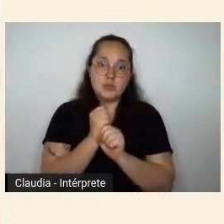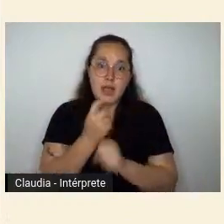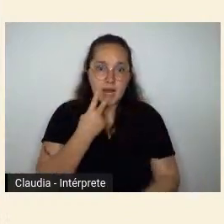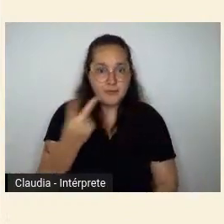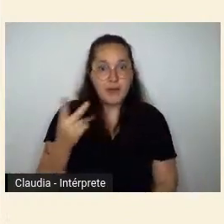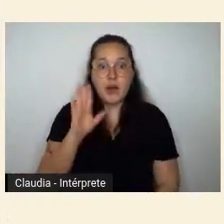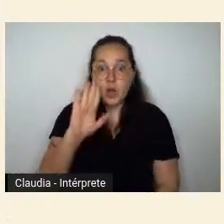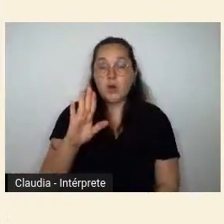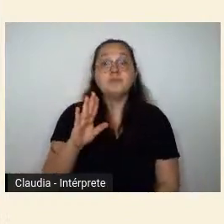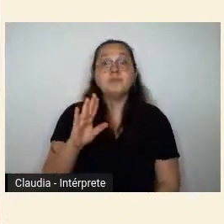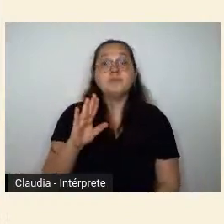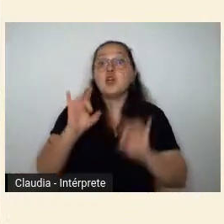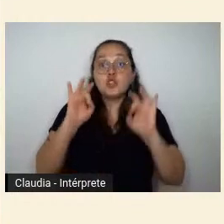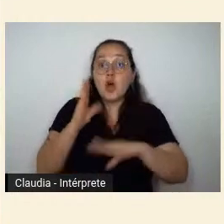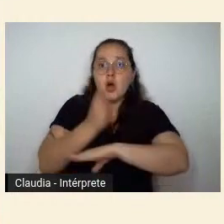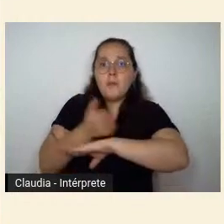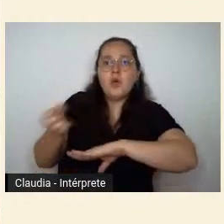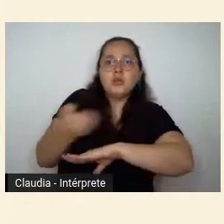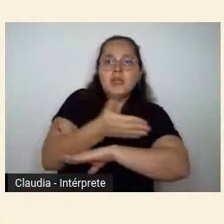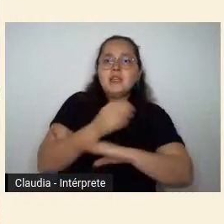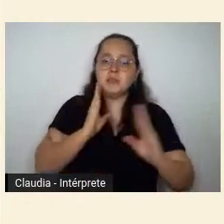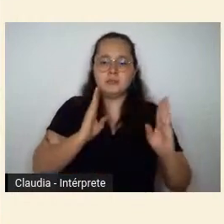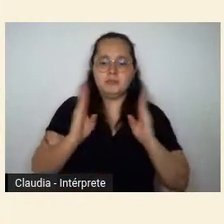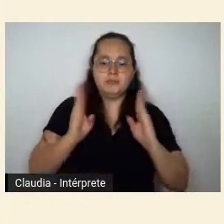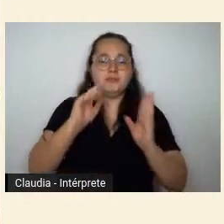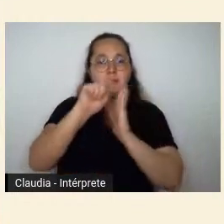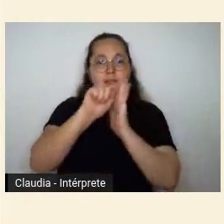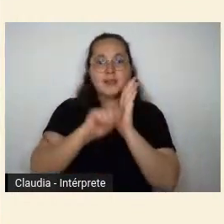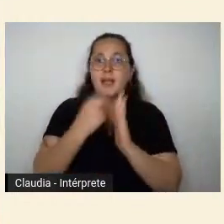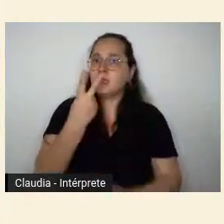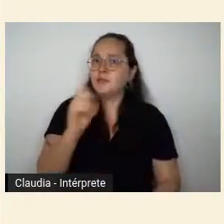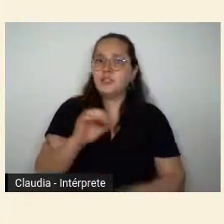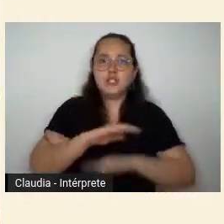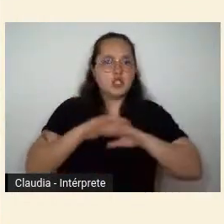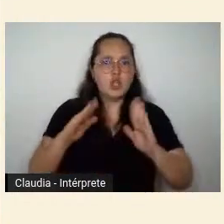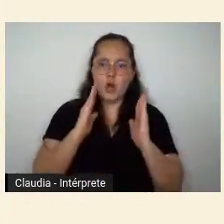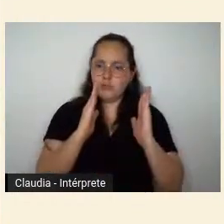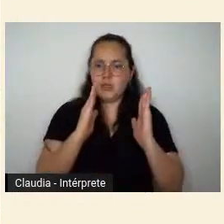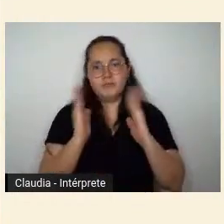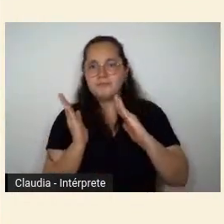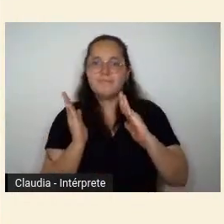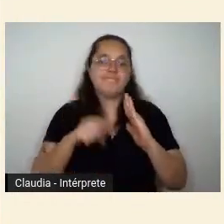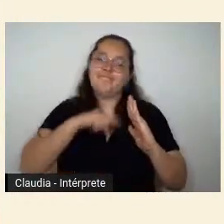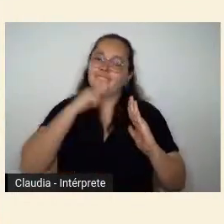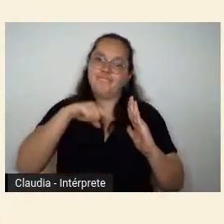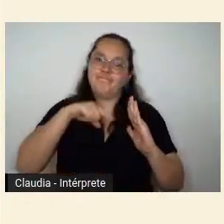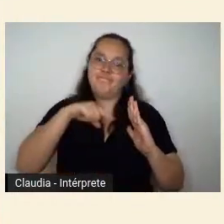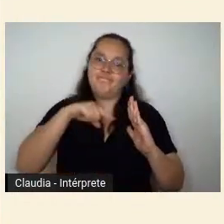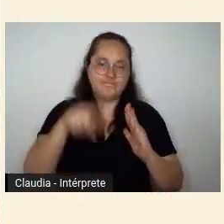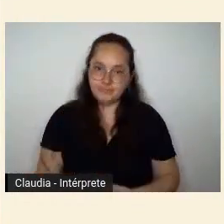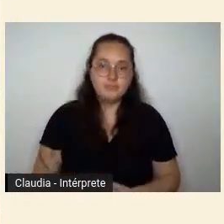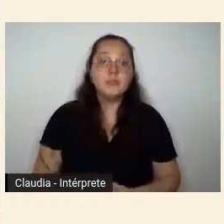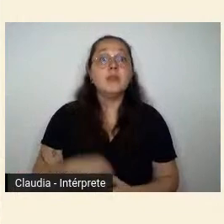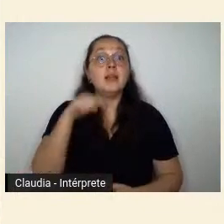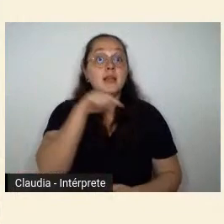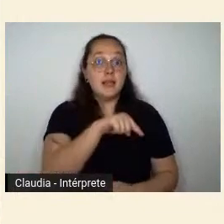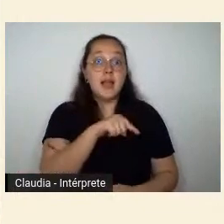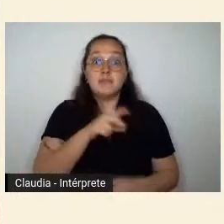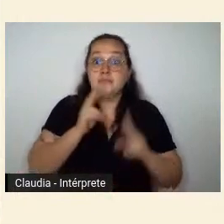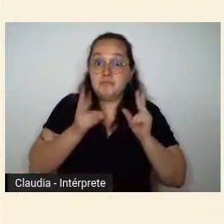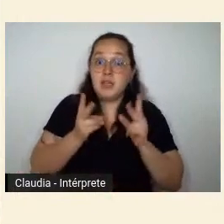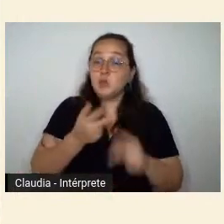década de 20 sobre as críticas que o movimento recebia Mário afirma que aspas ultimamente alguns